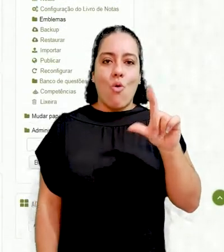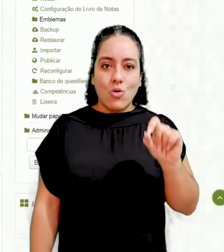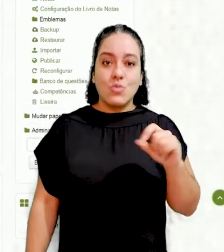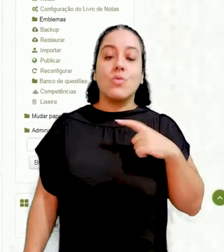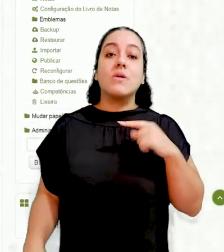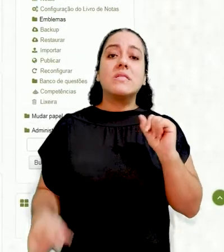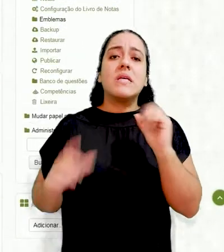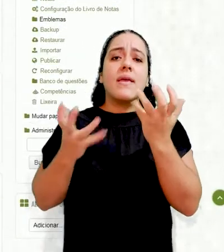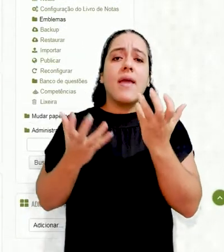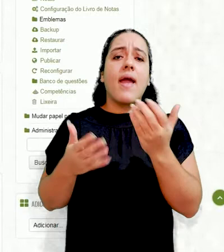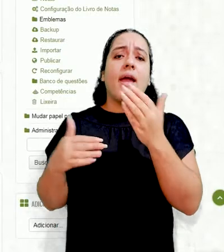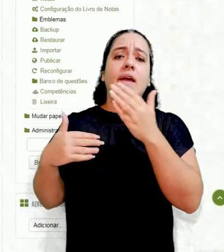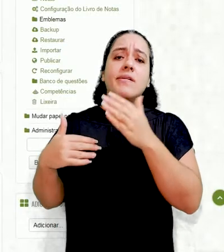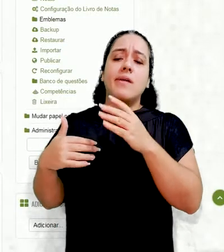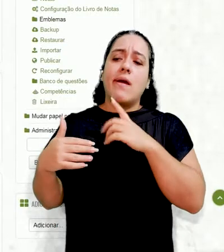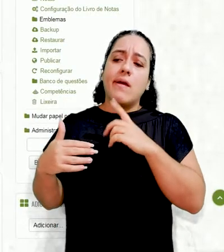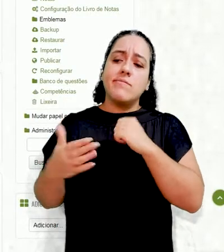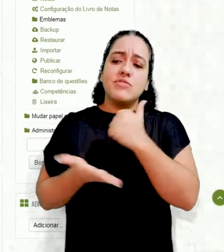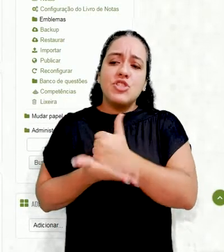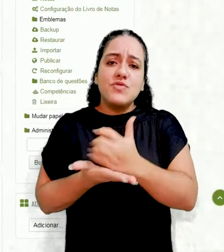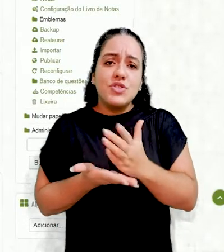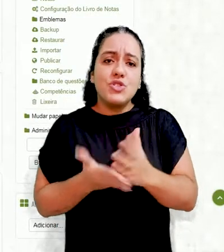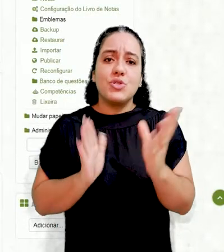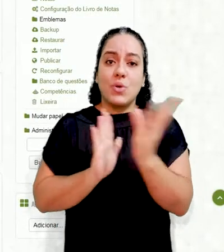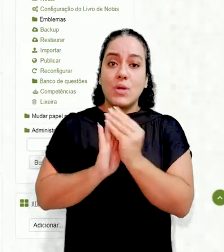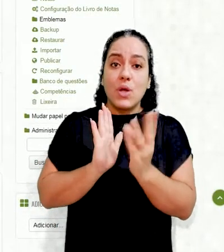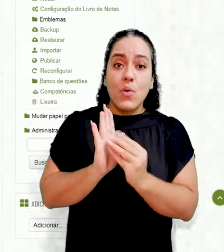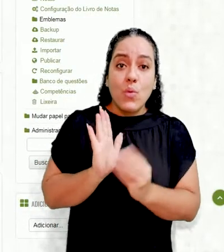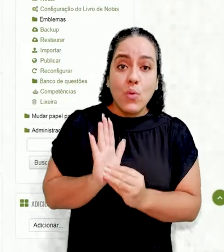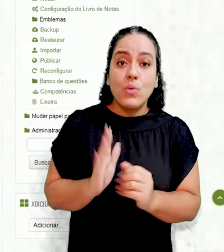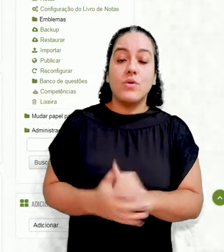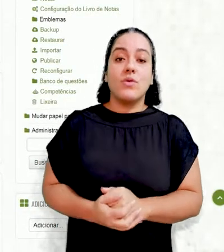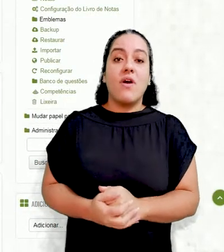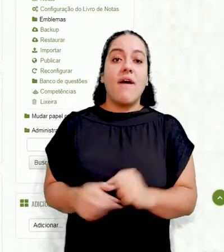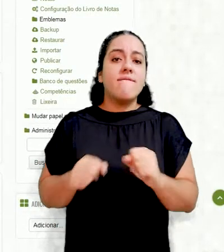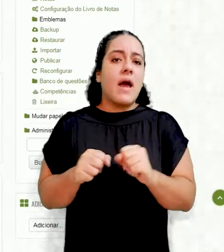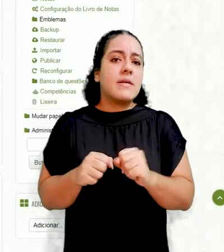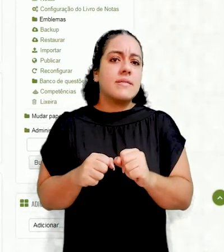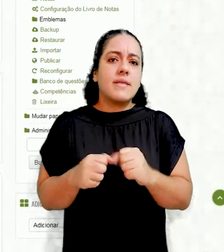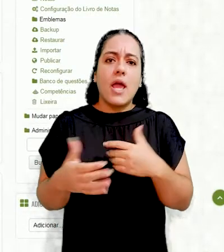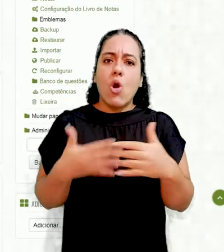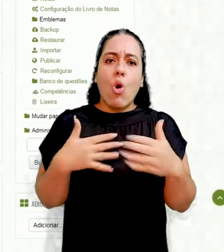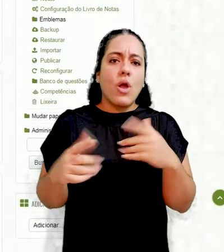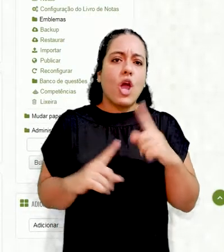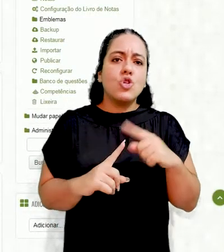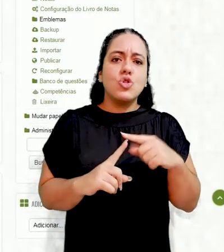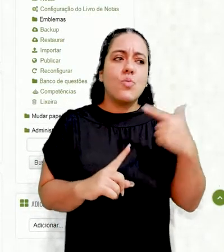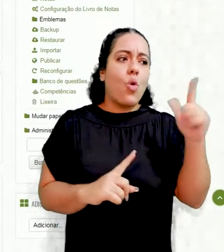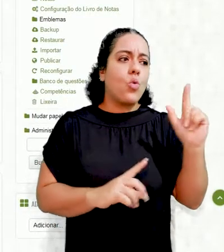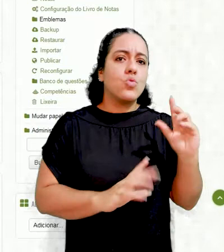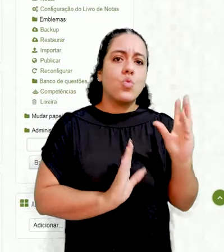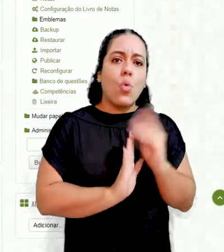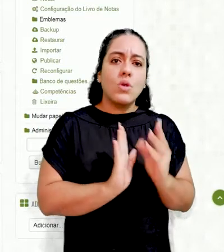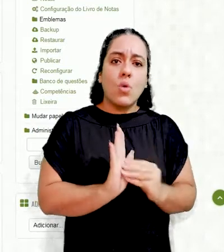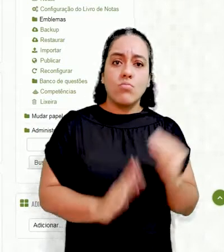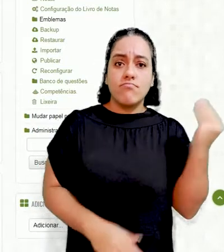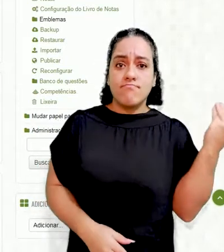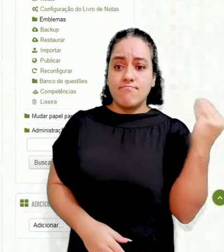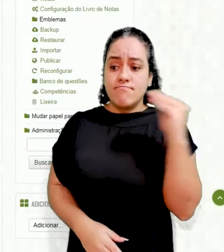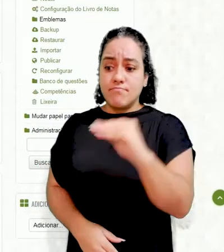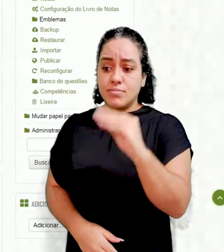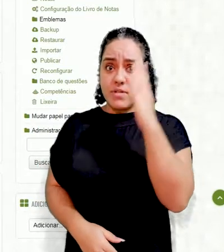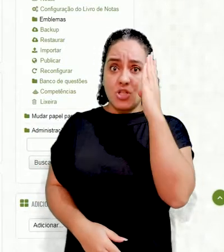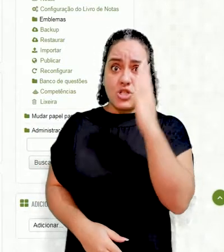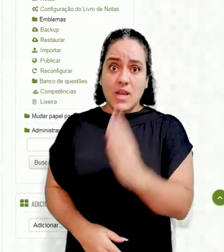dividir o seu conteúdo, fazer algum tipo de inserção de conteúdo diretamente